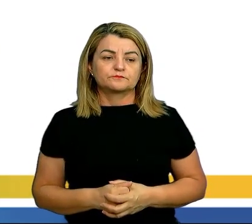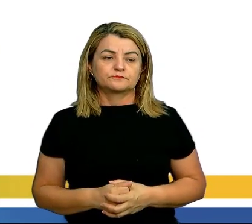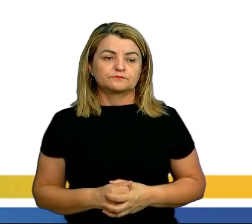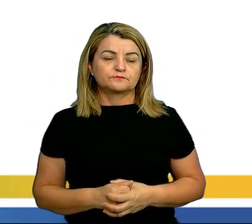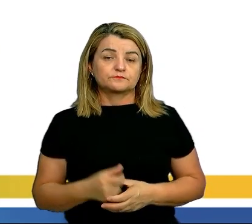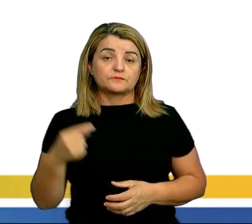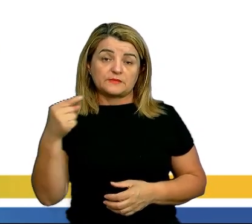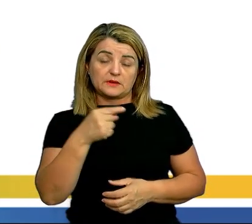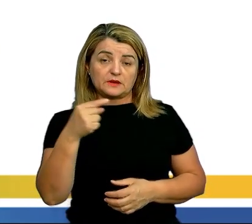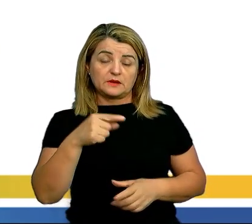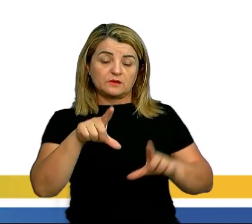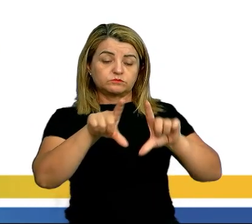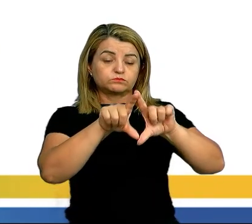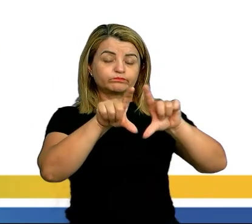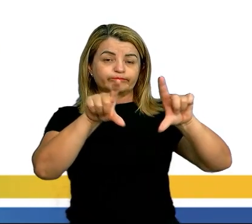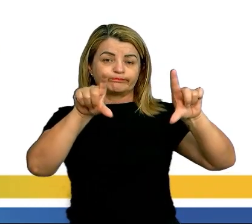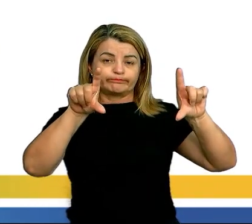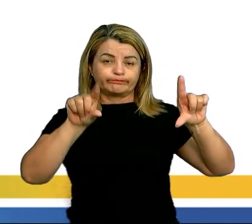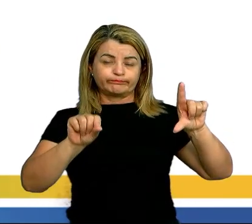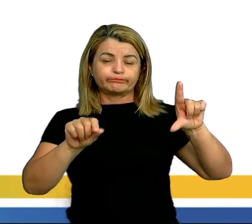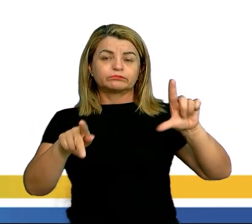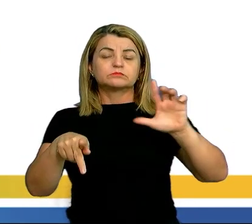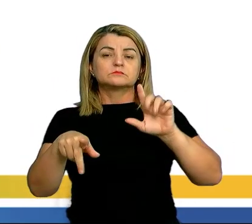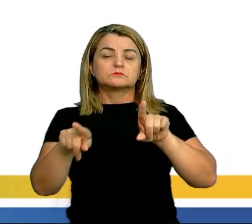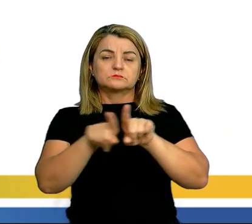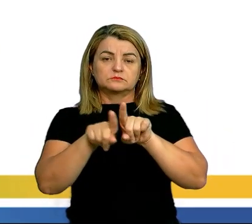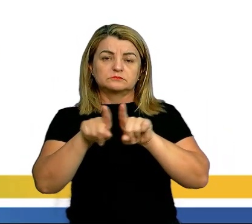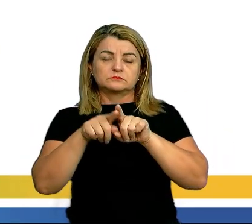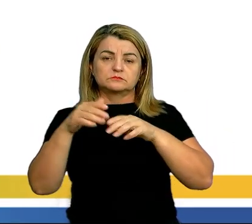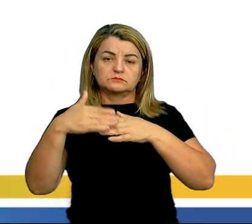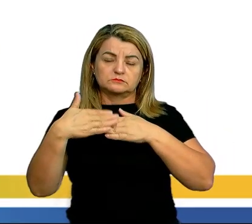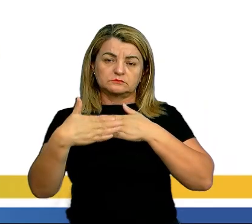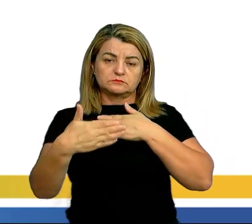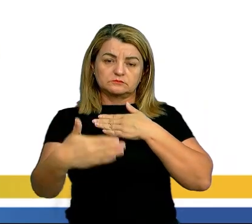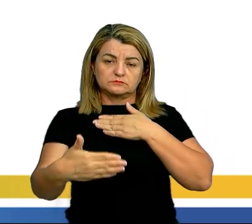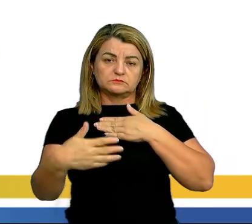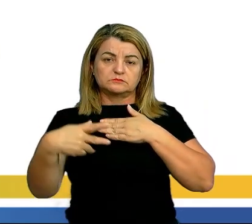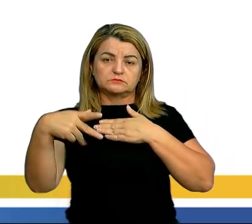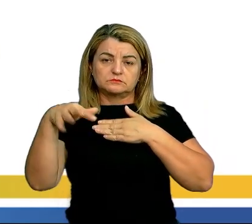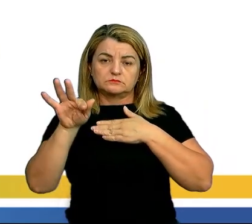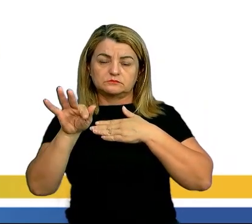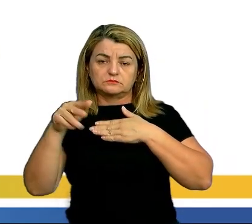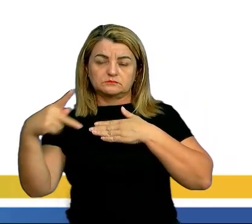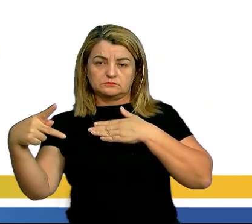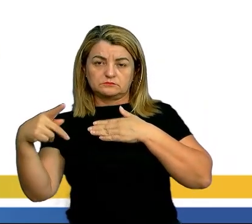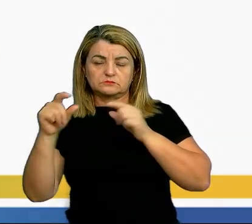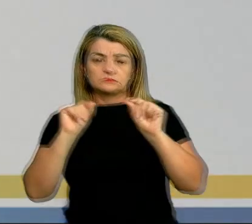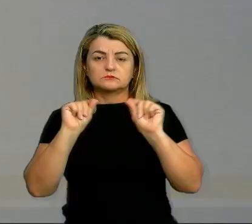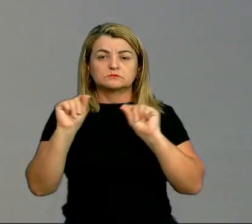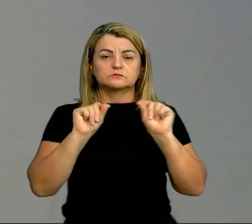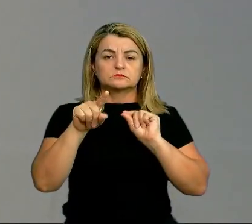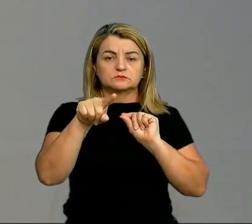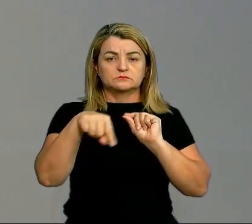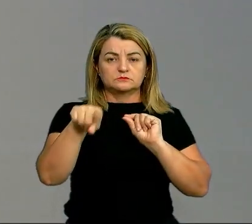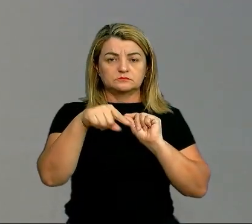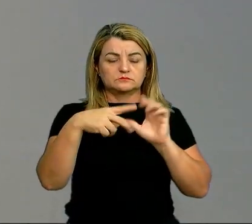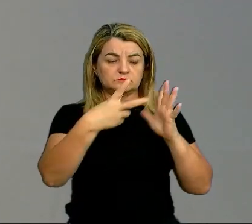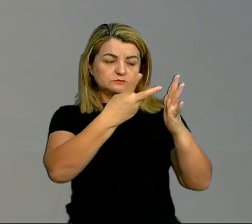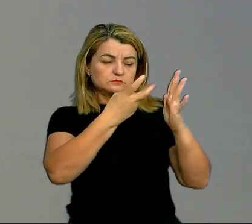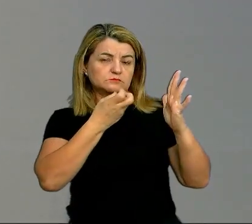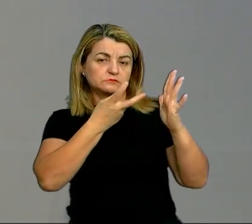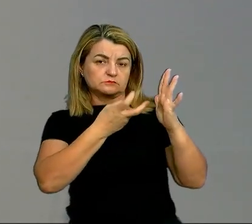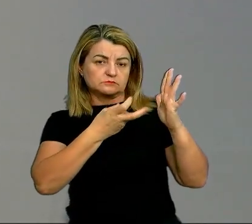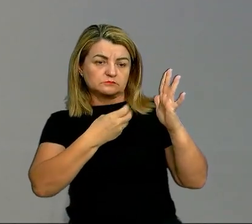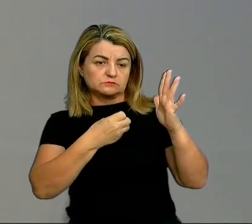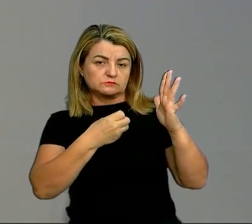Esse aqui é um trecho, pessoal, também que continua a obra. Mas, até então, o que eu quero que vocês percebam?